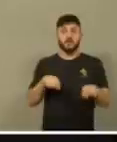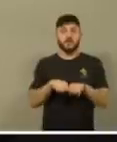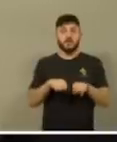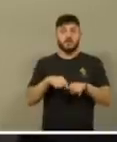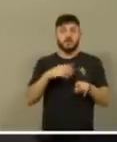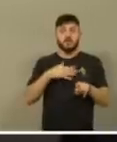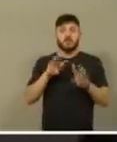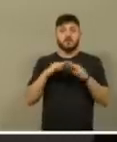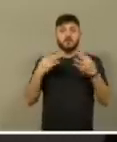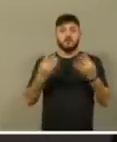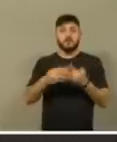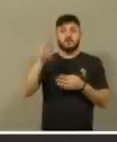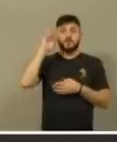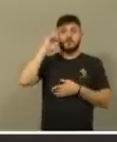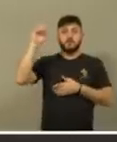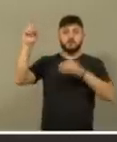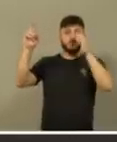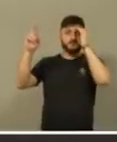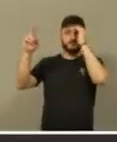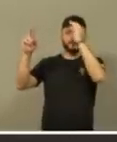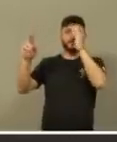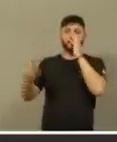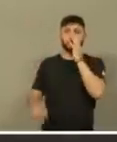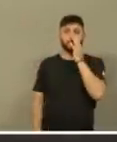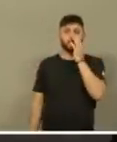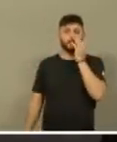casa, serviremos ao Senhor,